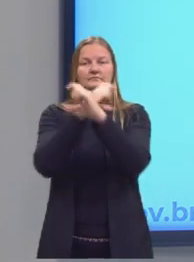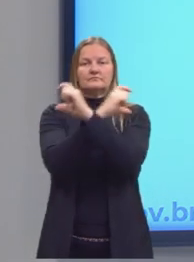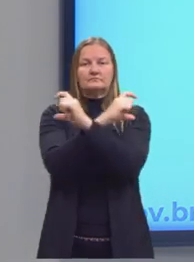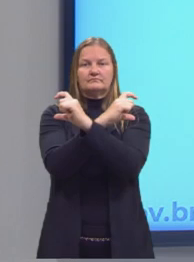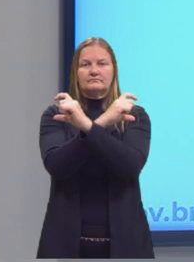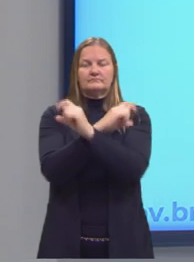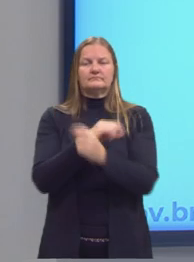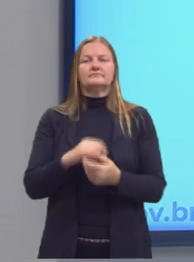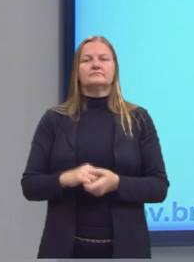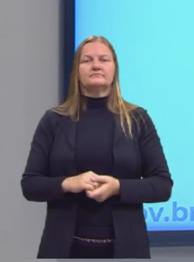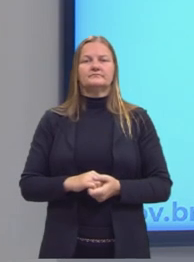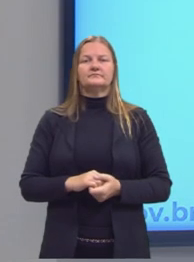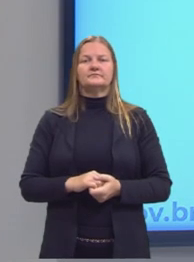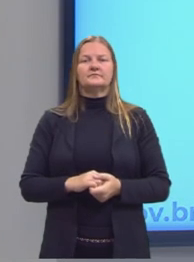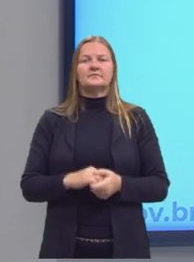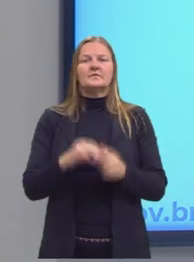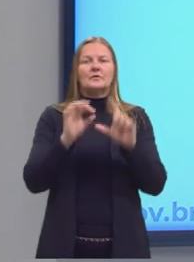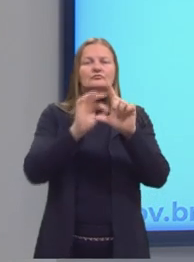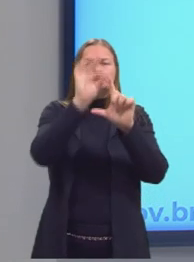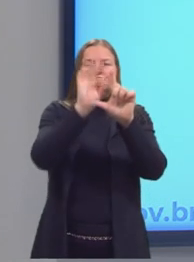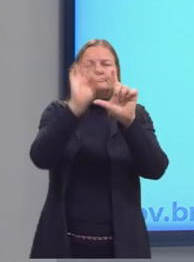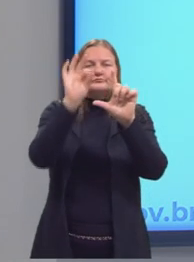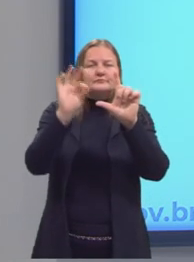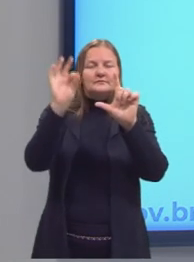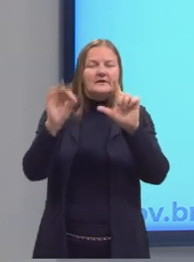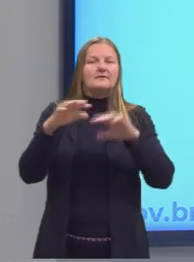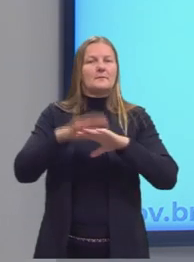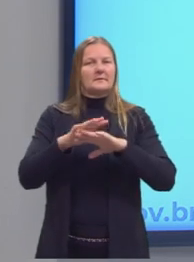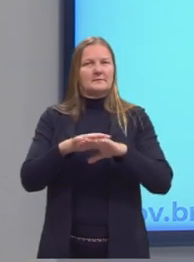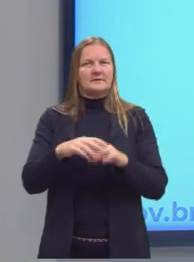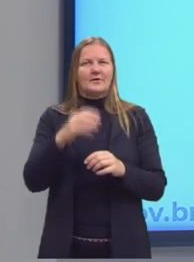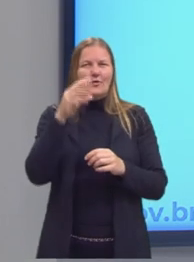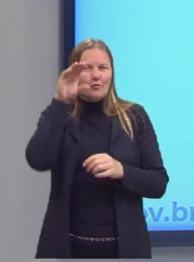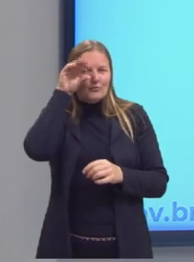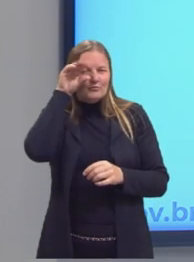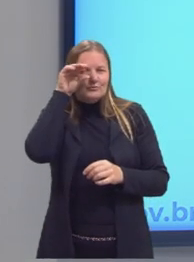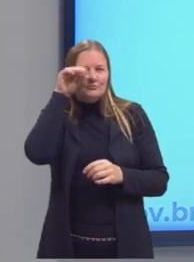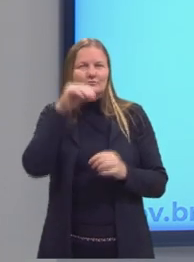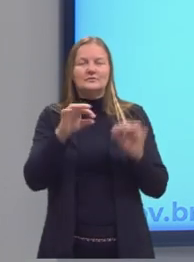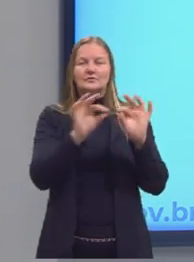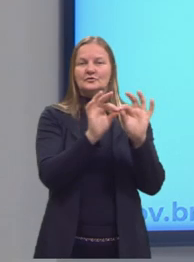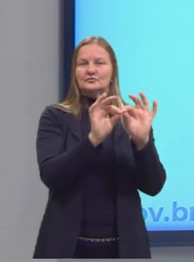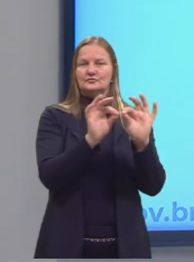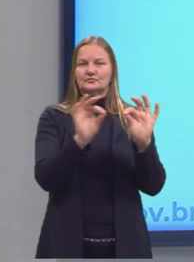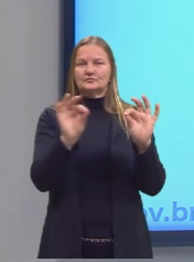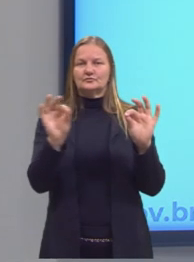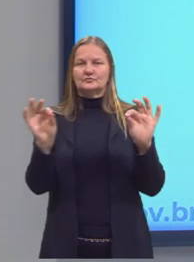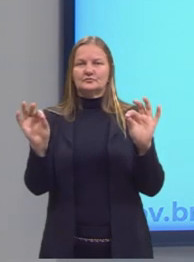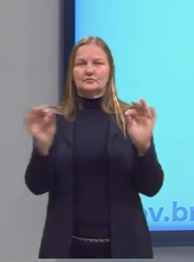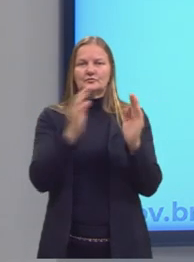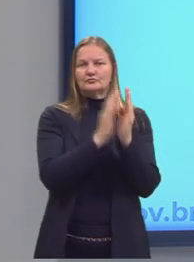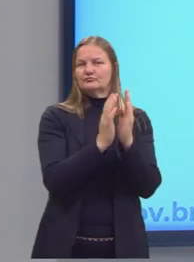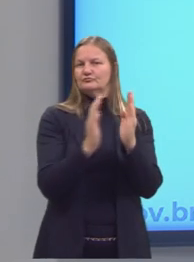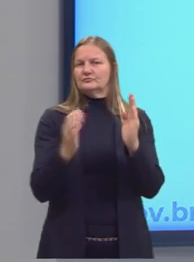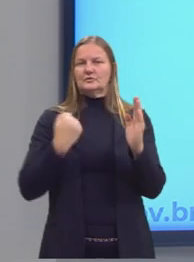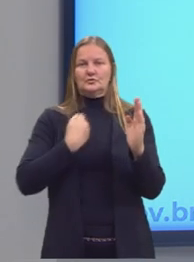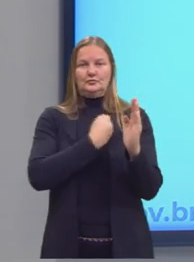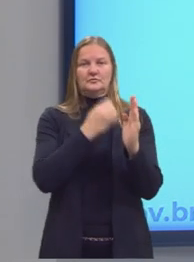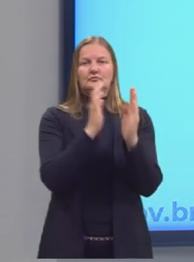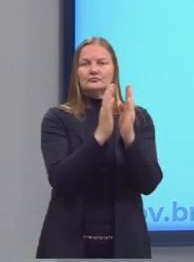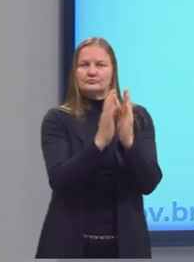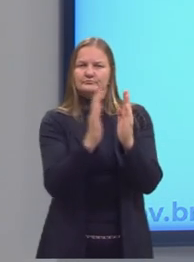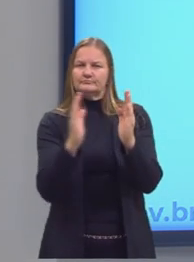representação gráfica e a matemática. Então, aqui a representação gráfica com a nossa reta numérica, novamente